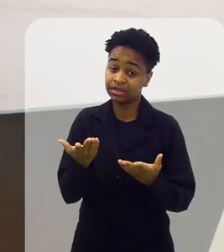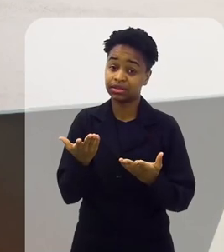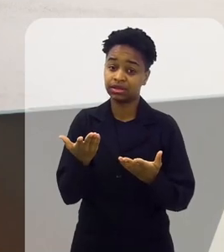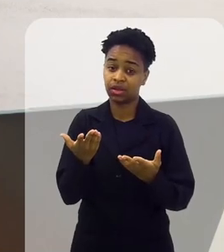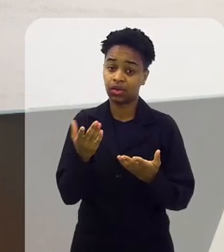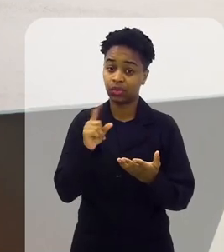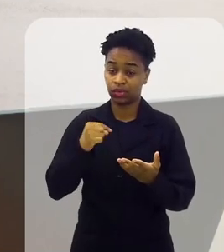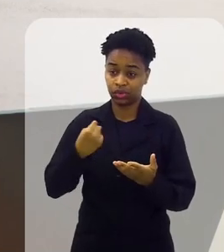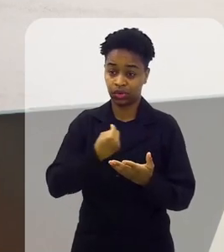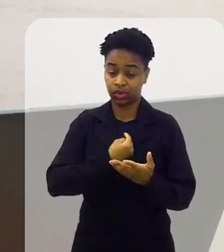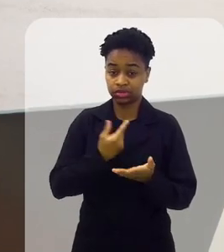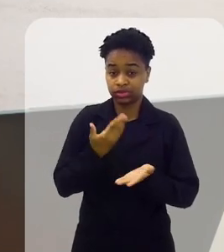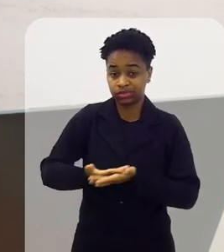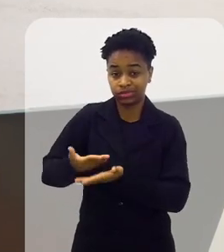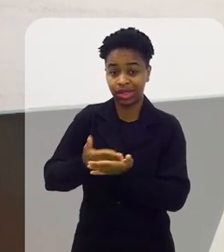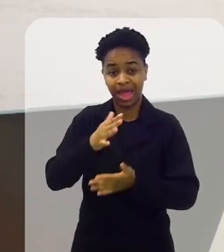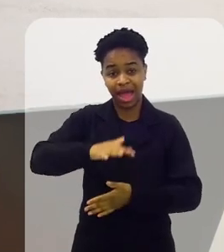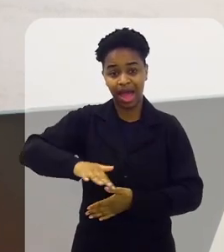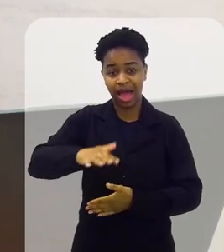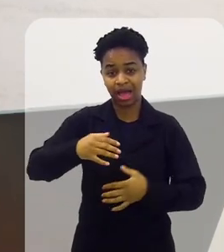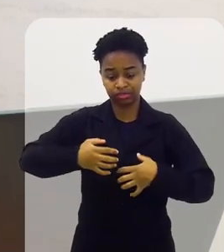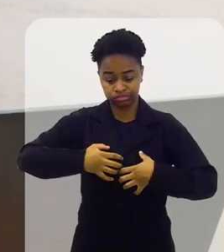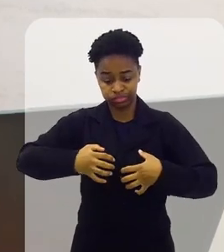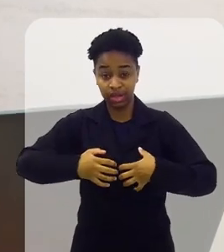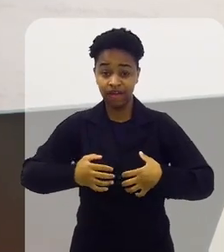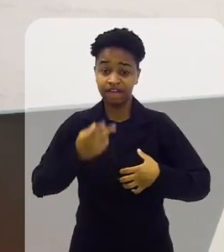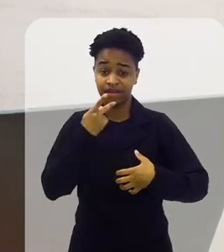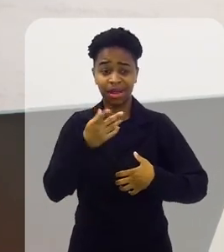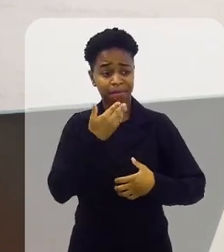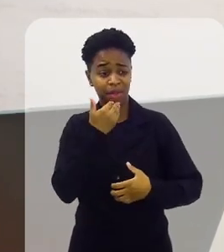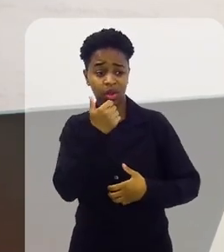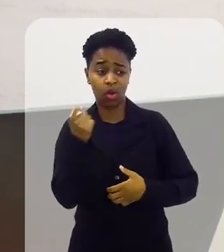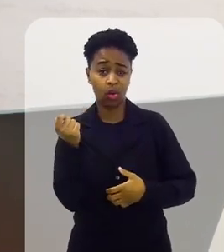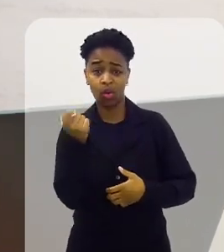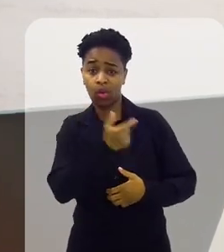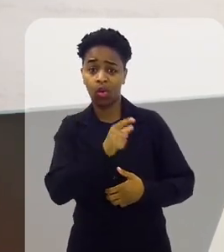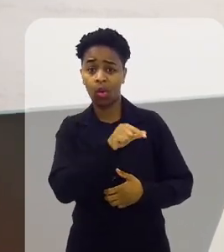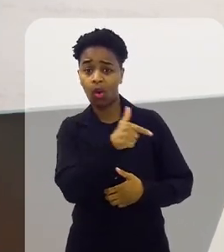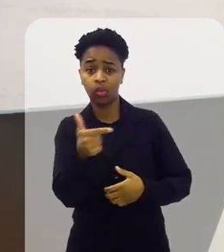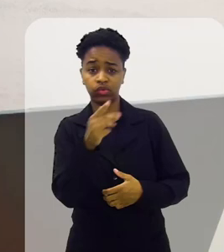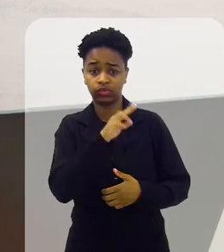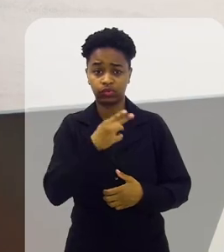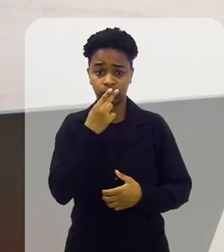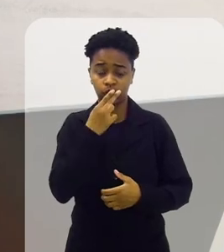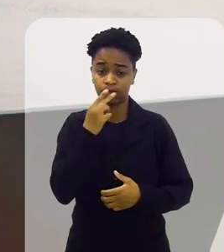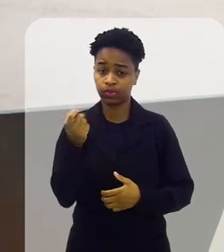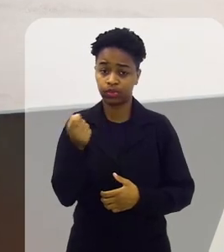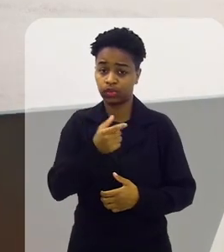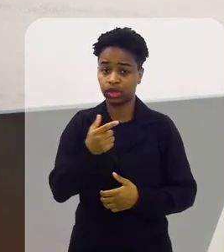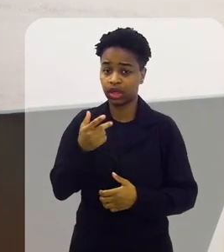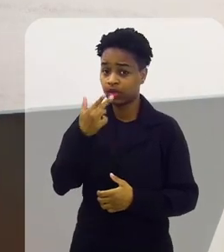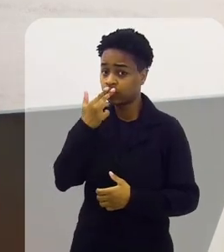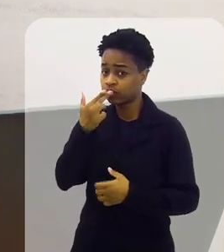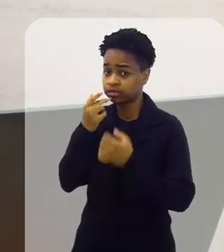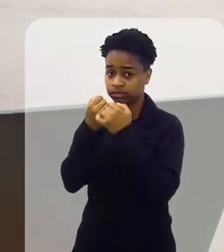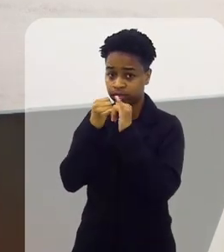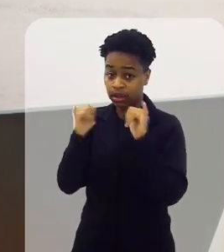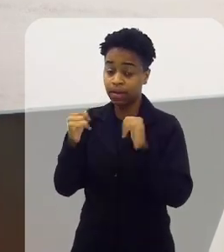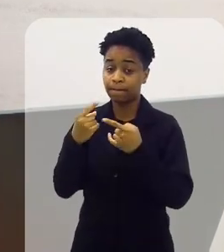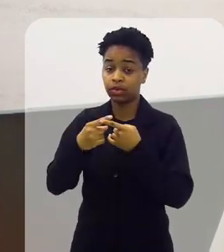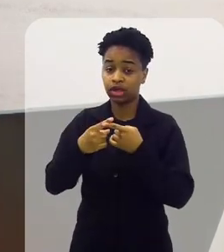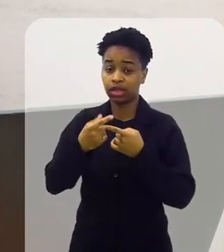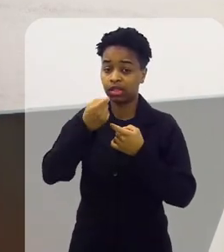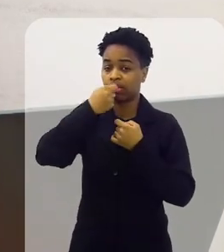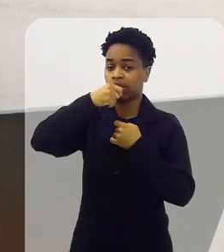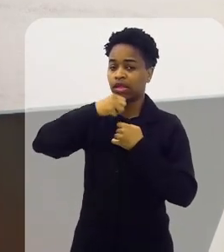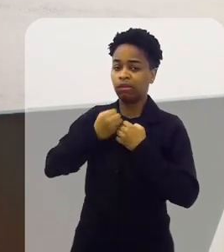ponto que nós, da pneumologia, a começa a falar que era melhor fumar um cigarro convencional do que um vape. Então, aquilo dali vai queimar a